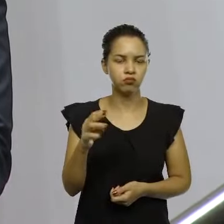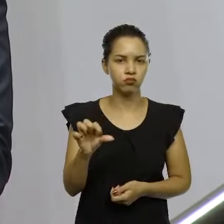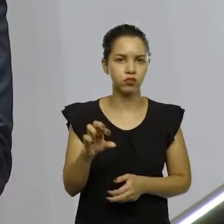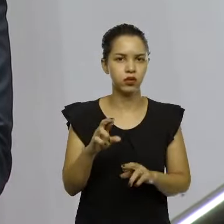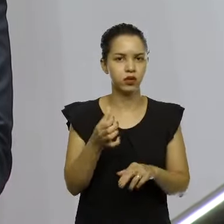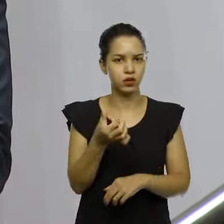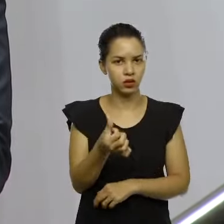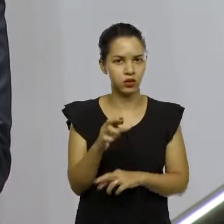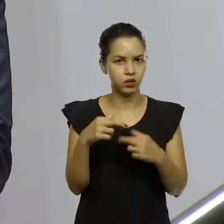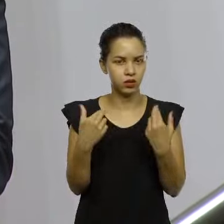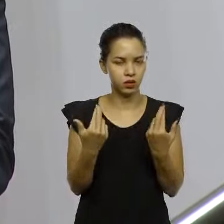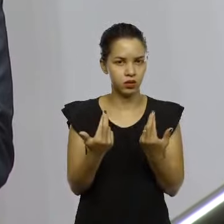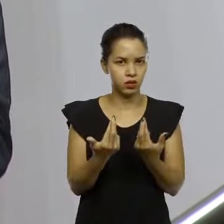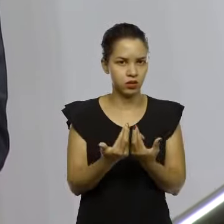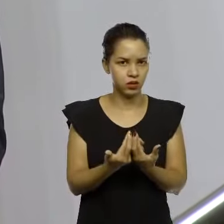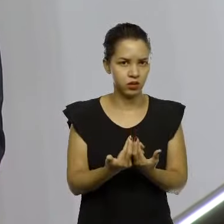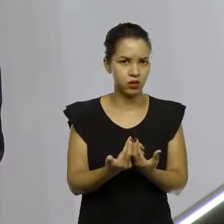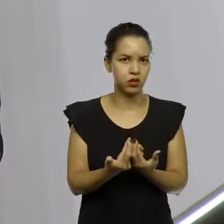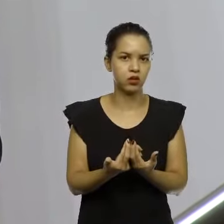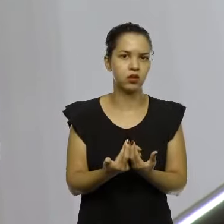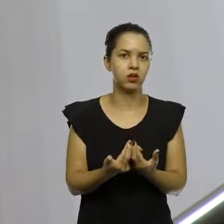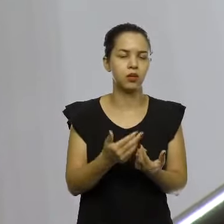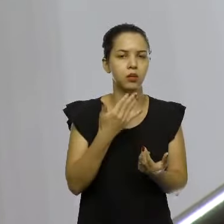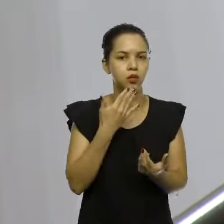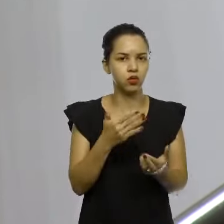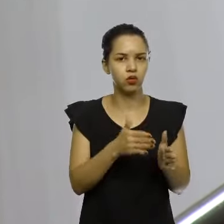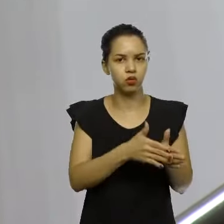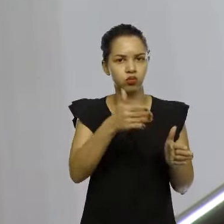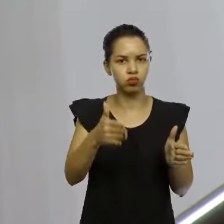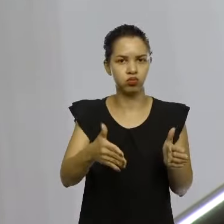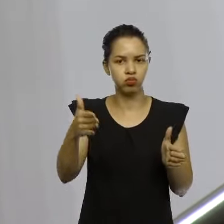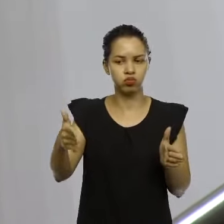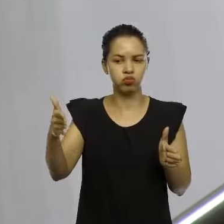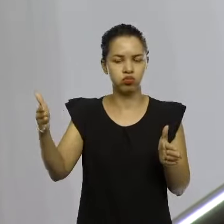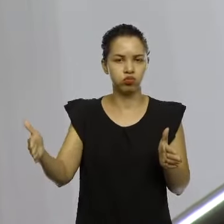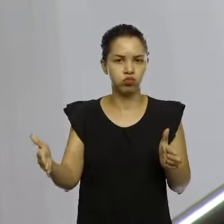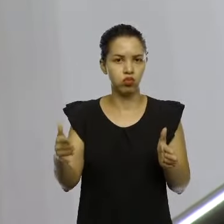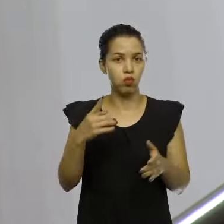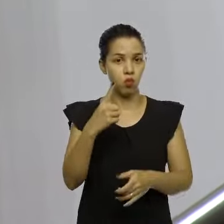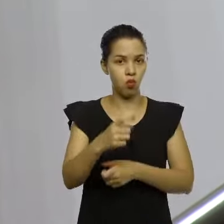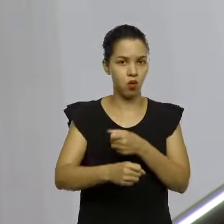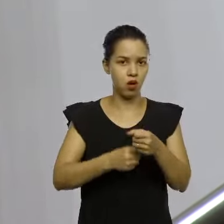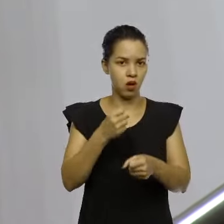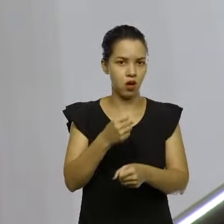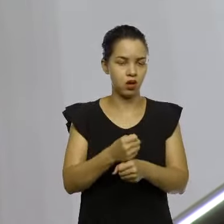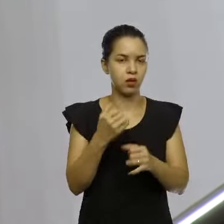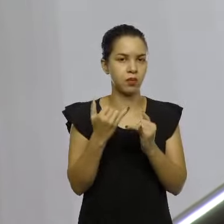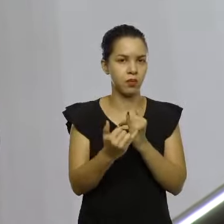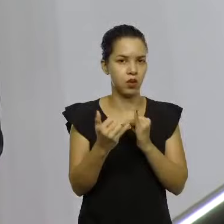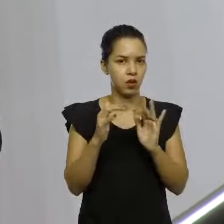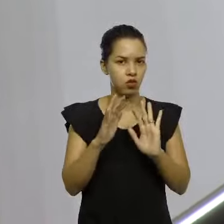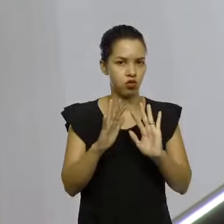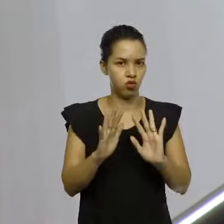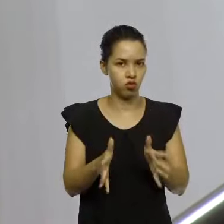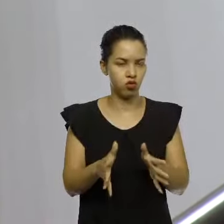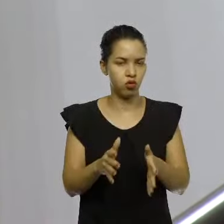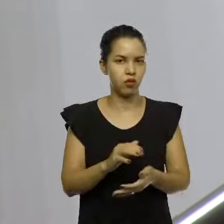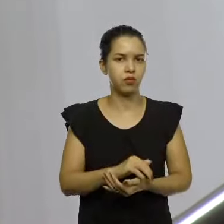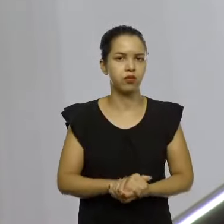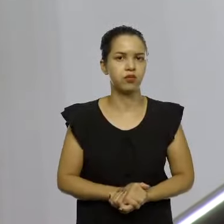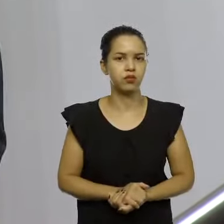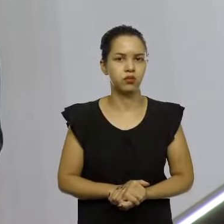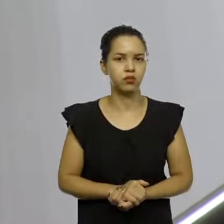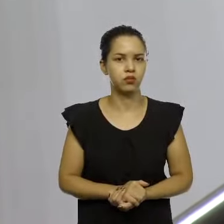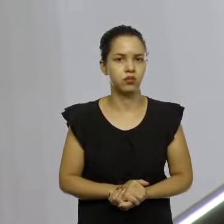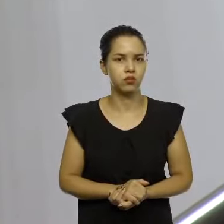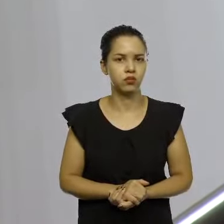vista prorrogado até por mais quatro sessões. Já se passou um ano e meio. E quer dizer que não tem algo trabalhando